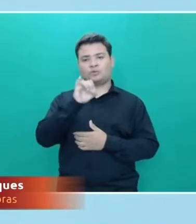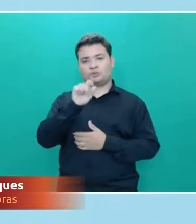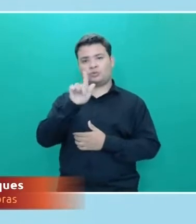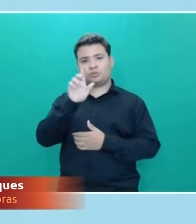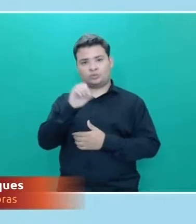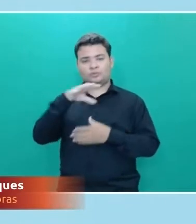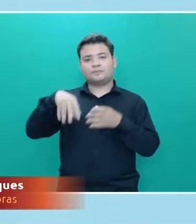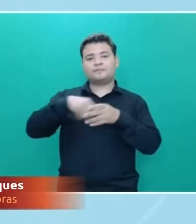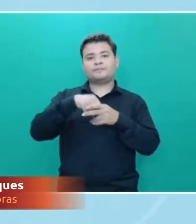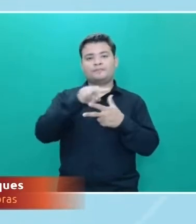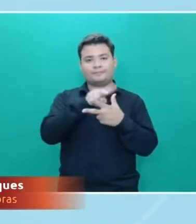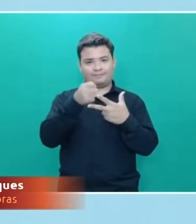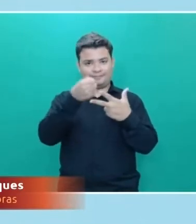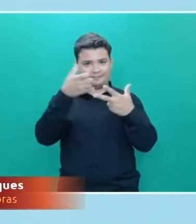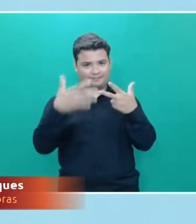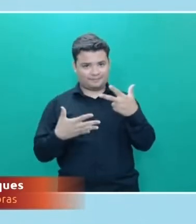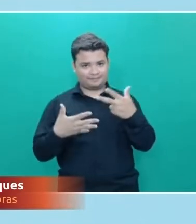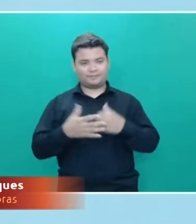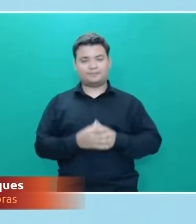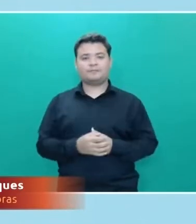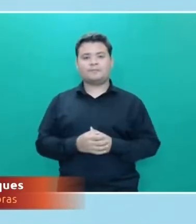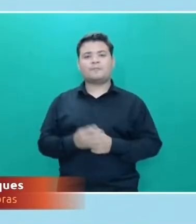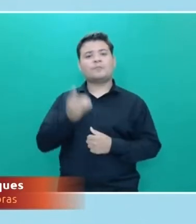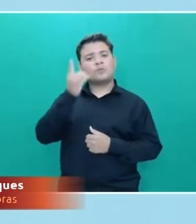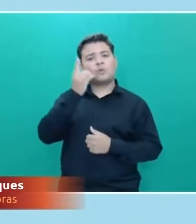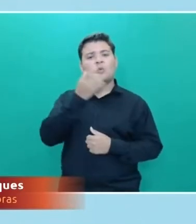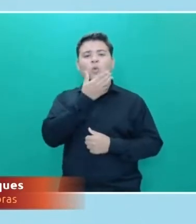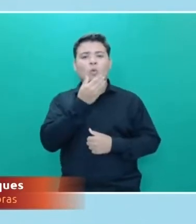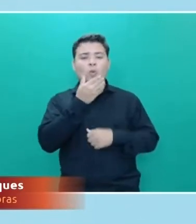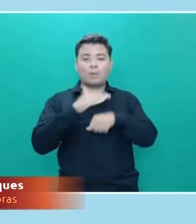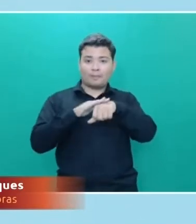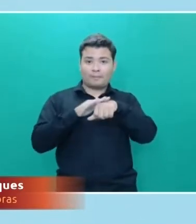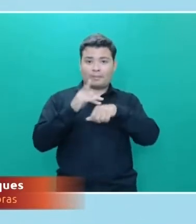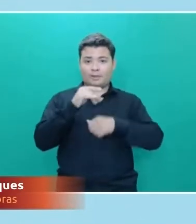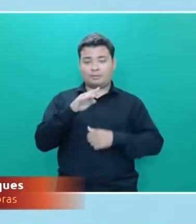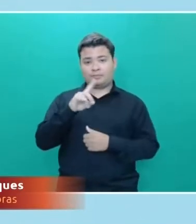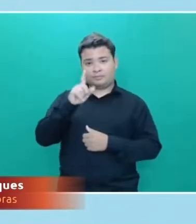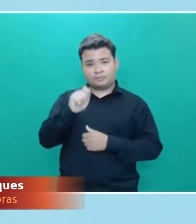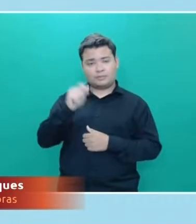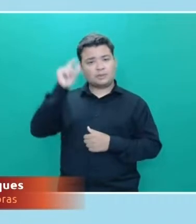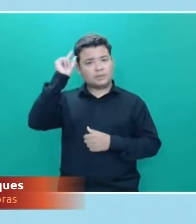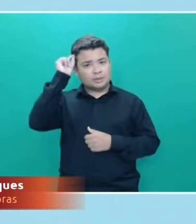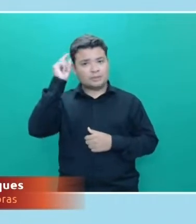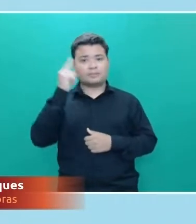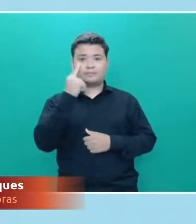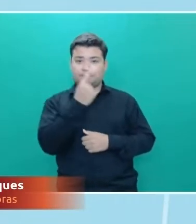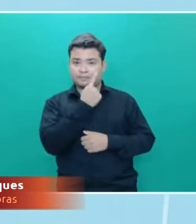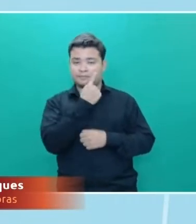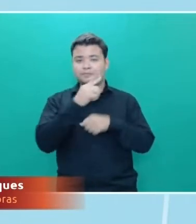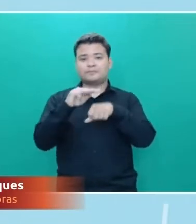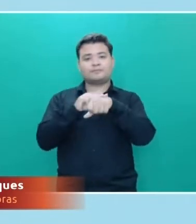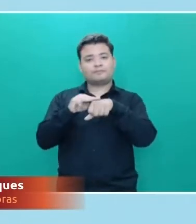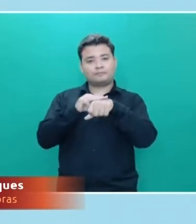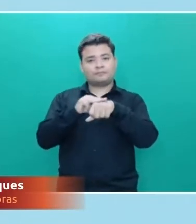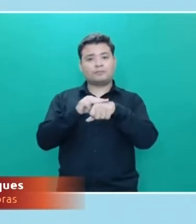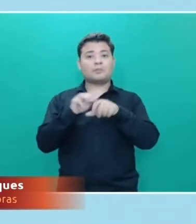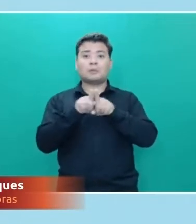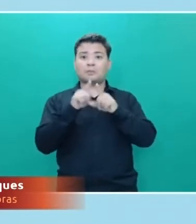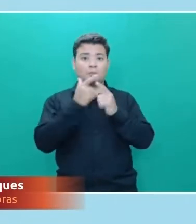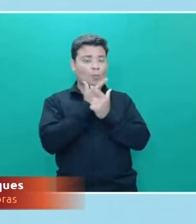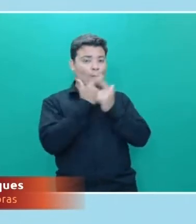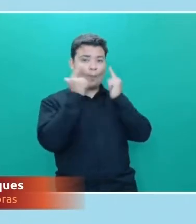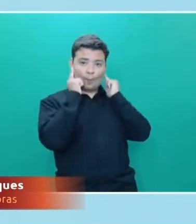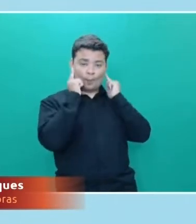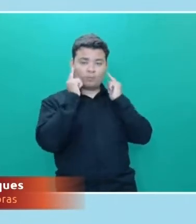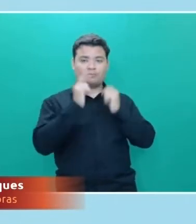integrante do Labitave. O Diogo é um homem de pele parda, cabelos e olhos castanhos e que não usa barba.